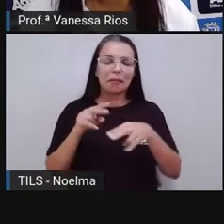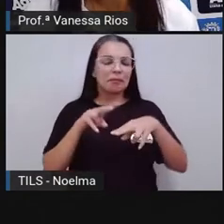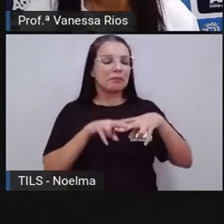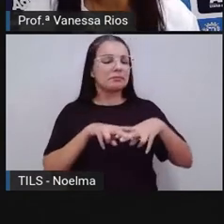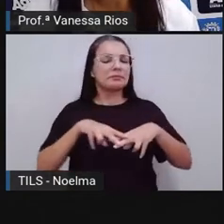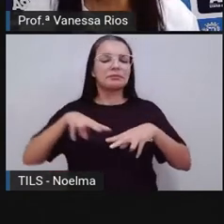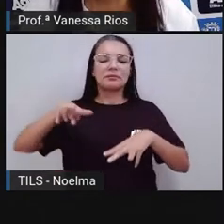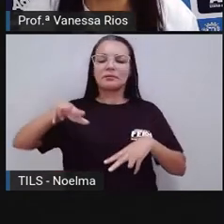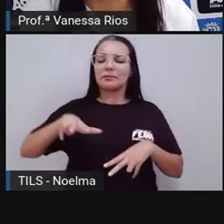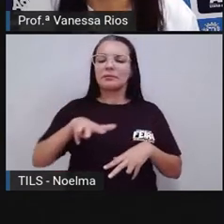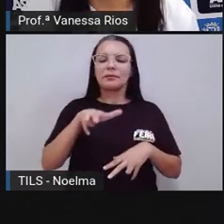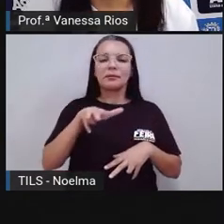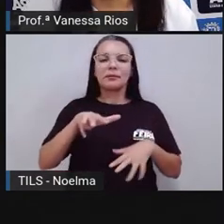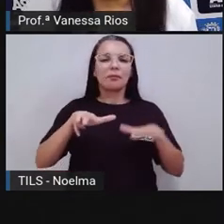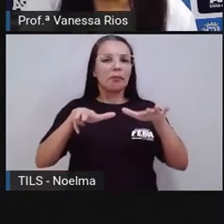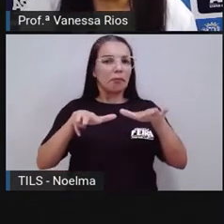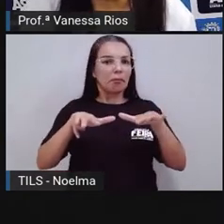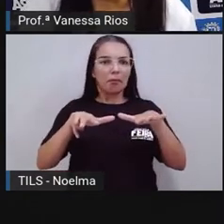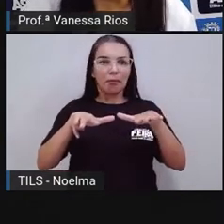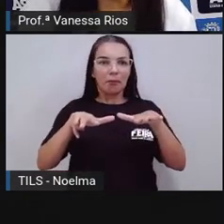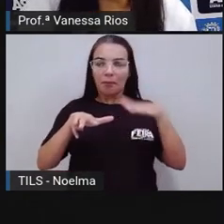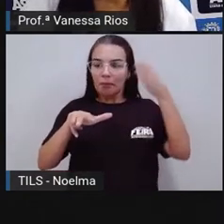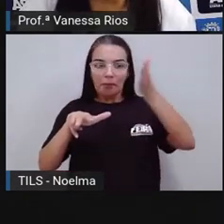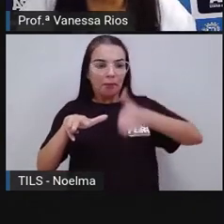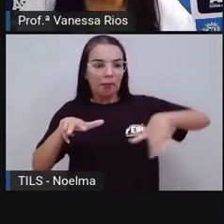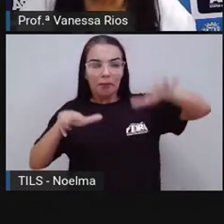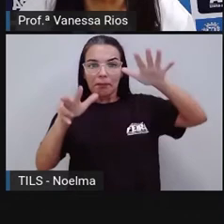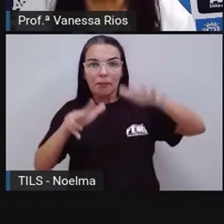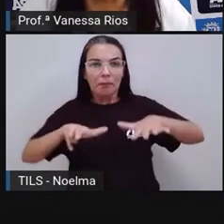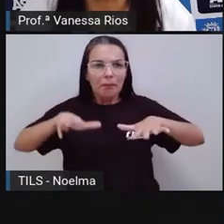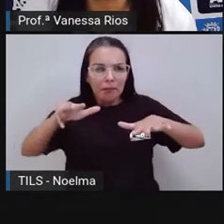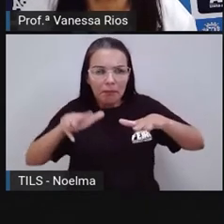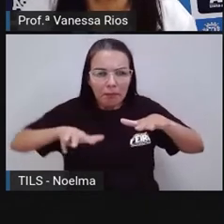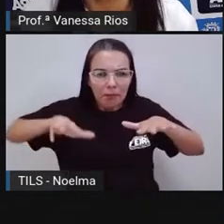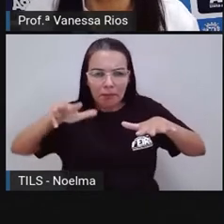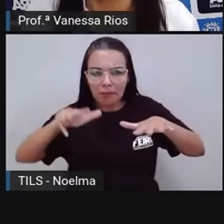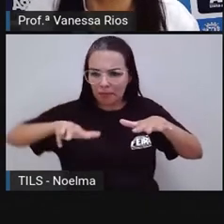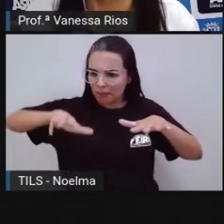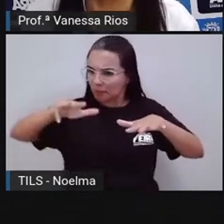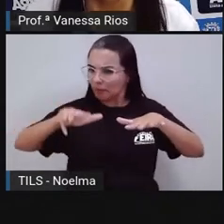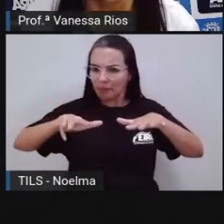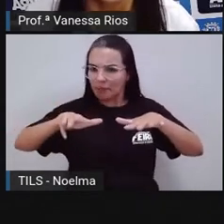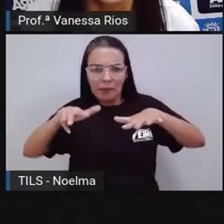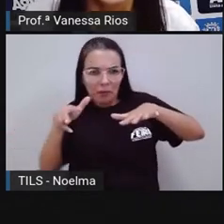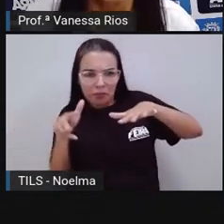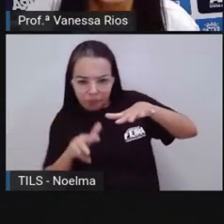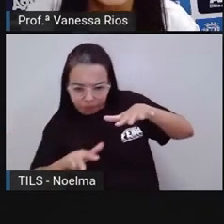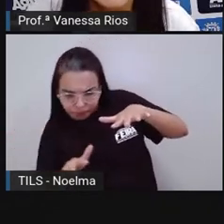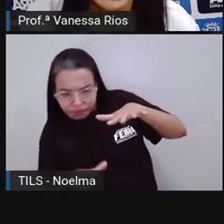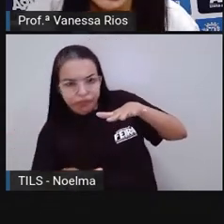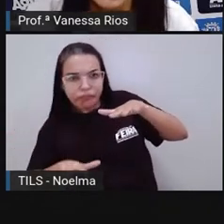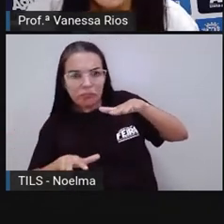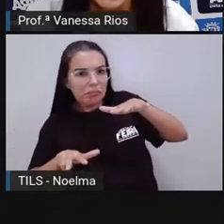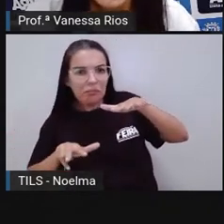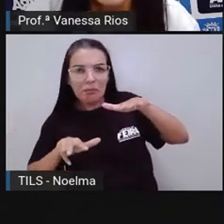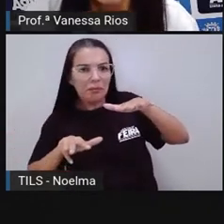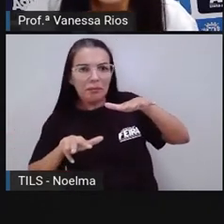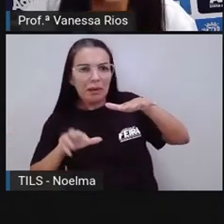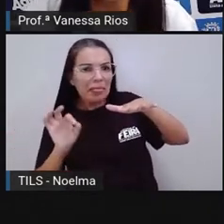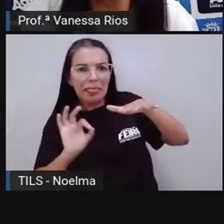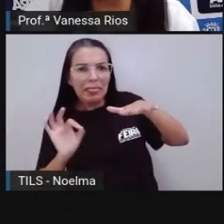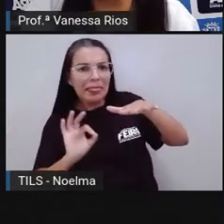Deitado por cima da água. O a gente percebe? Que esse homem, ele não está afundando.